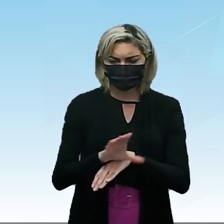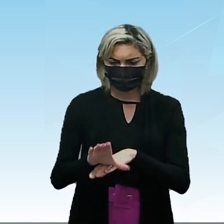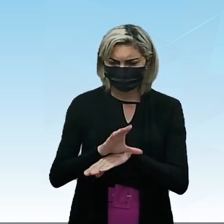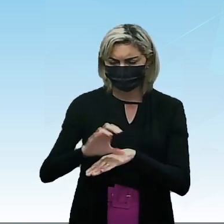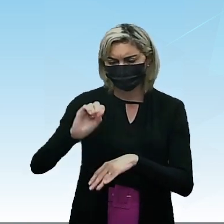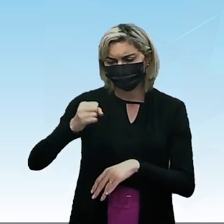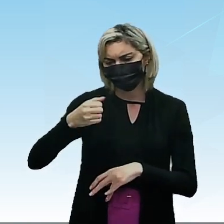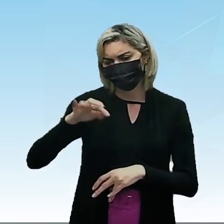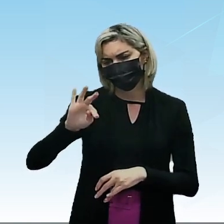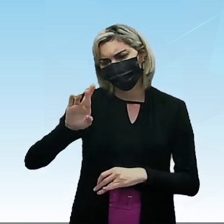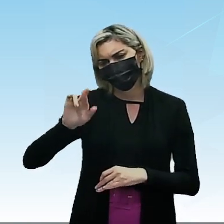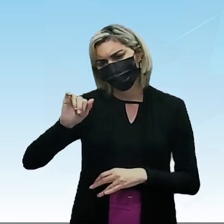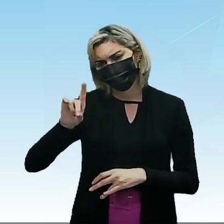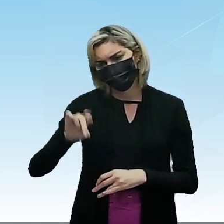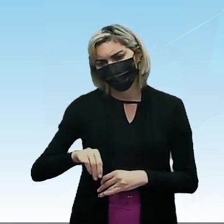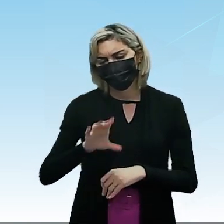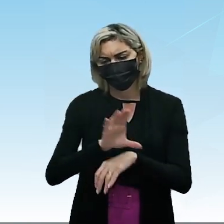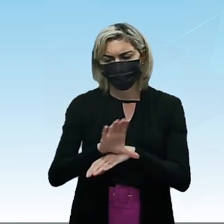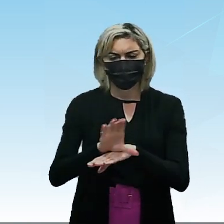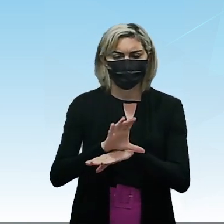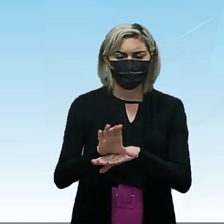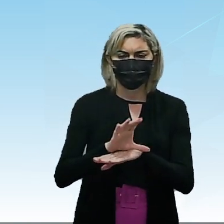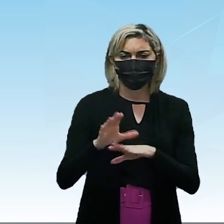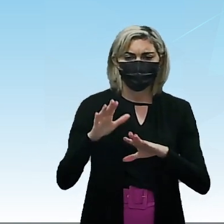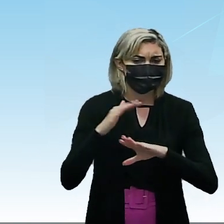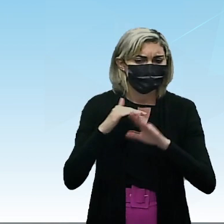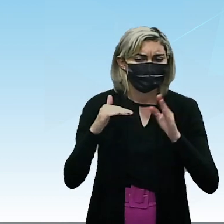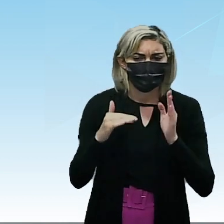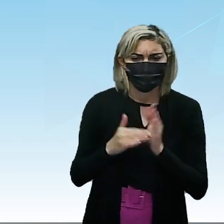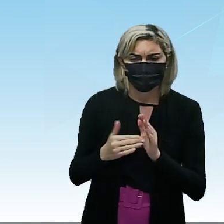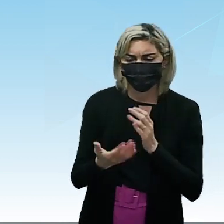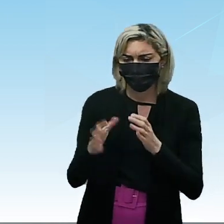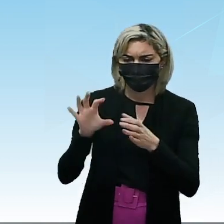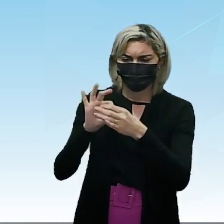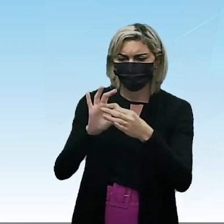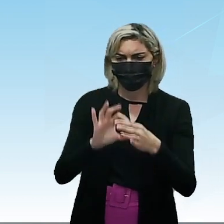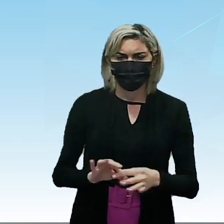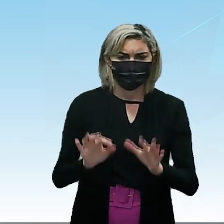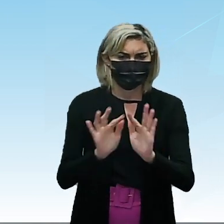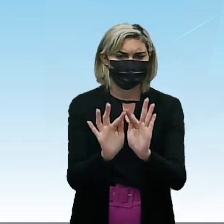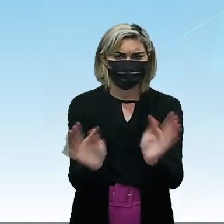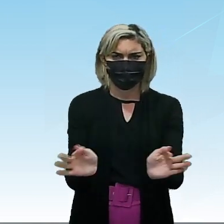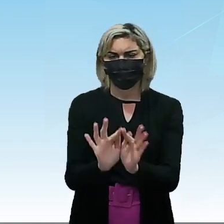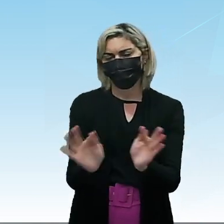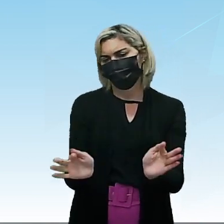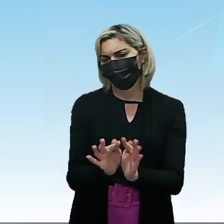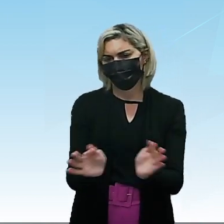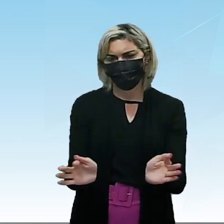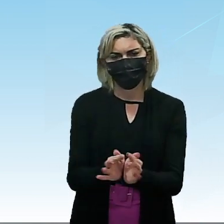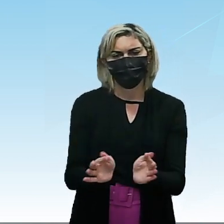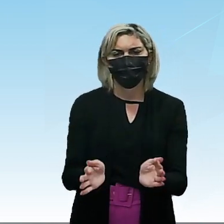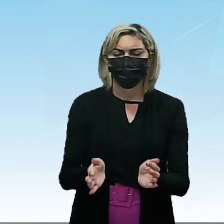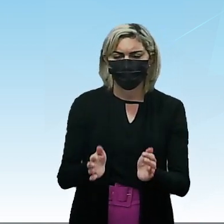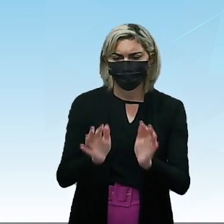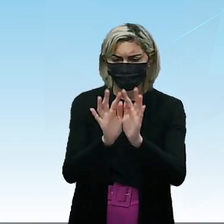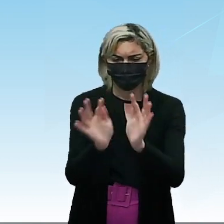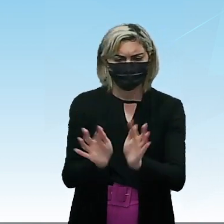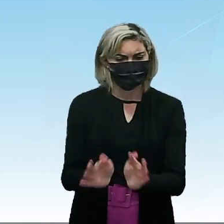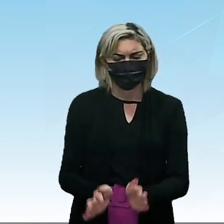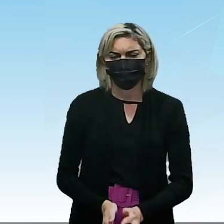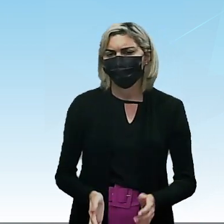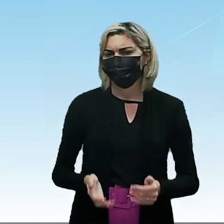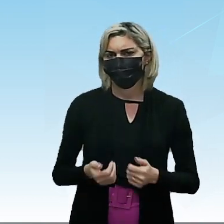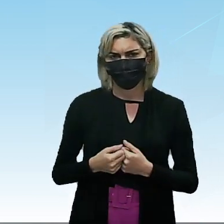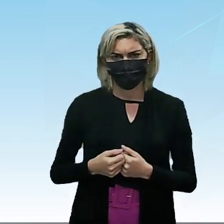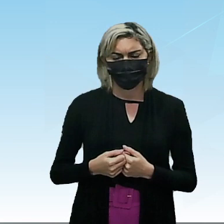saturado Ou SP3 É aquele carbono Que todas as suas Ligações São simples Observe aí Simples Simples Simples